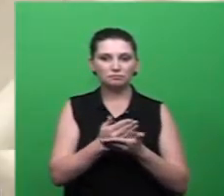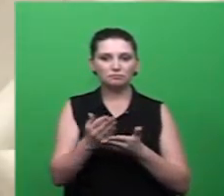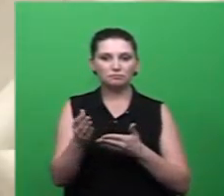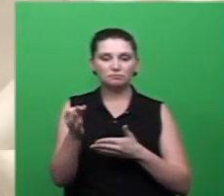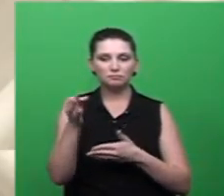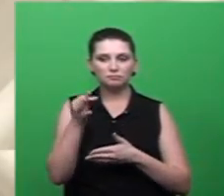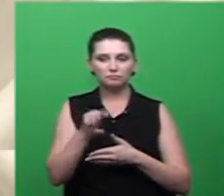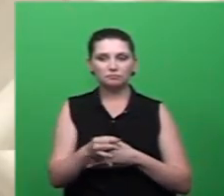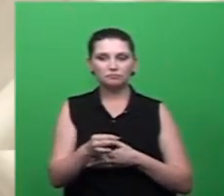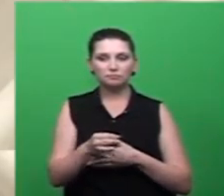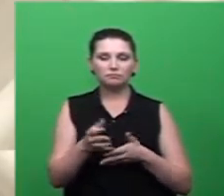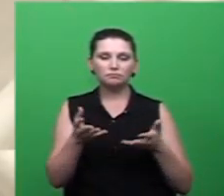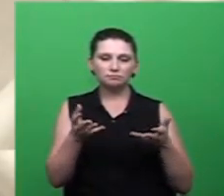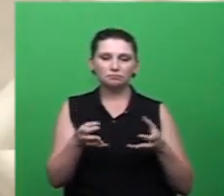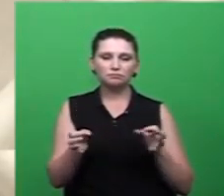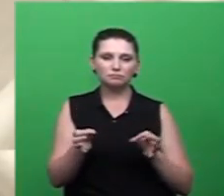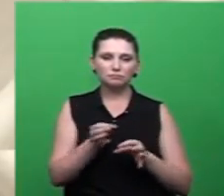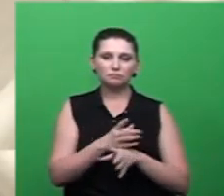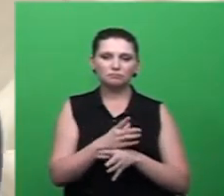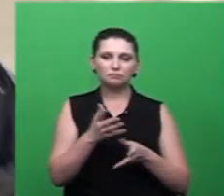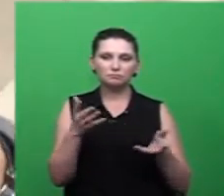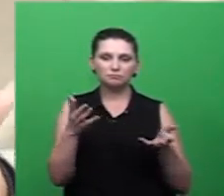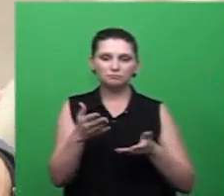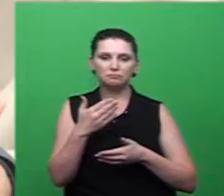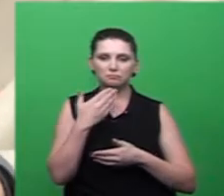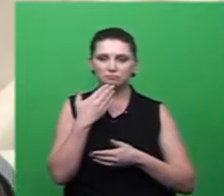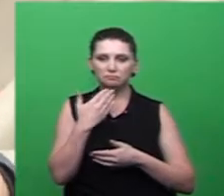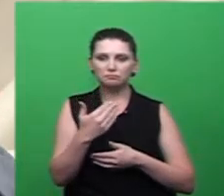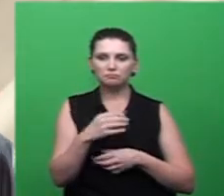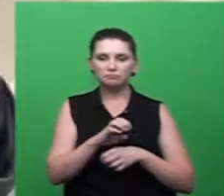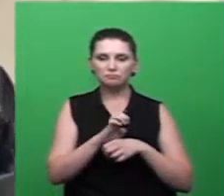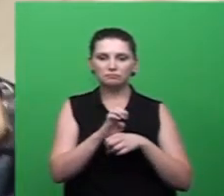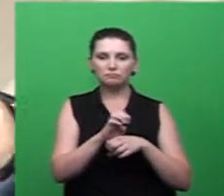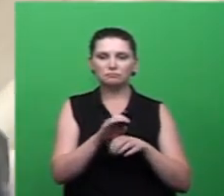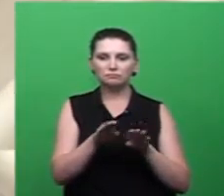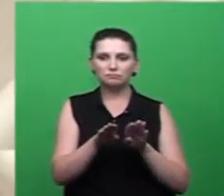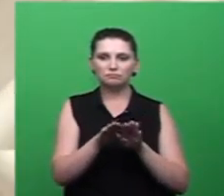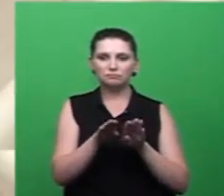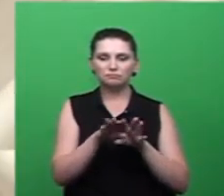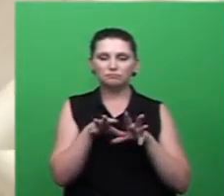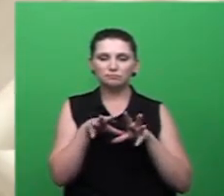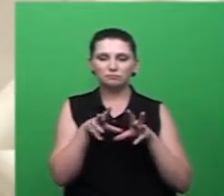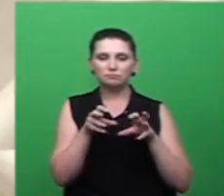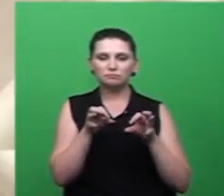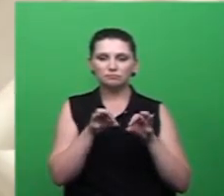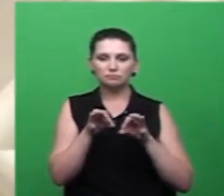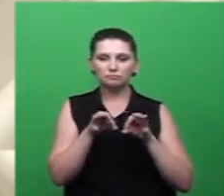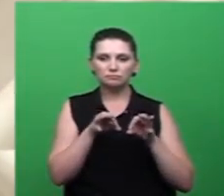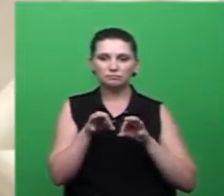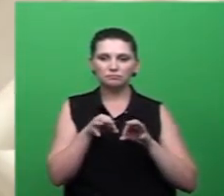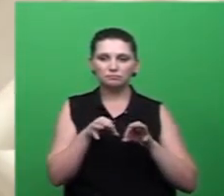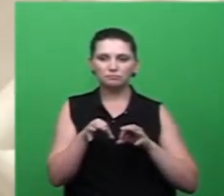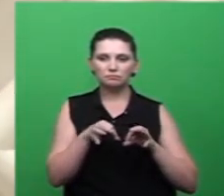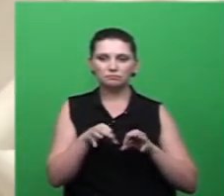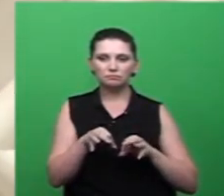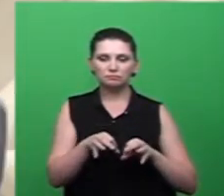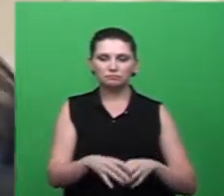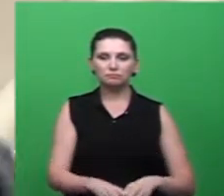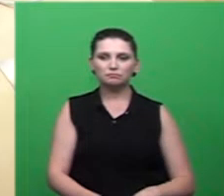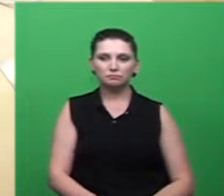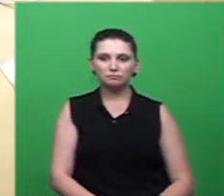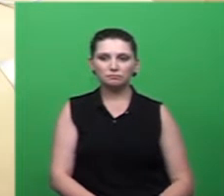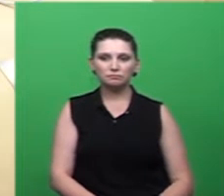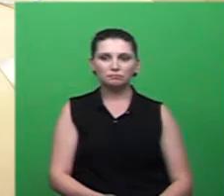prontinho também isso é uma das solicitações também do estado que esteja tudo pronto durante ao